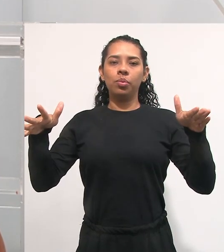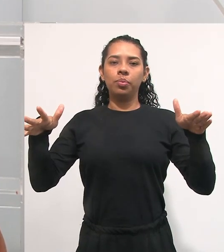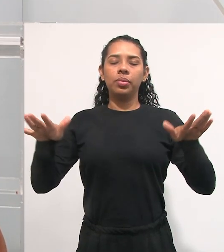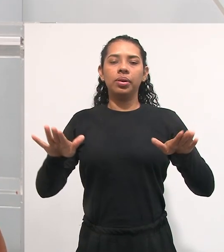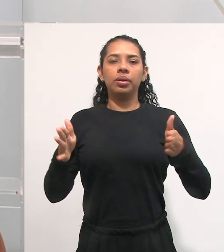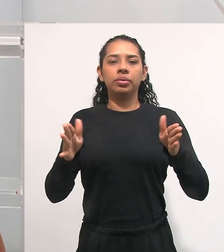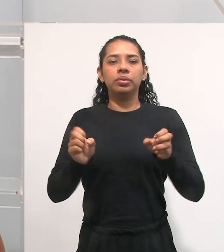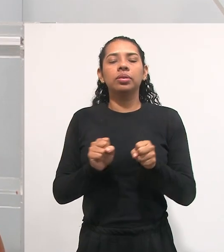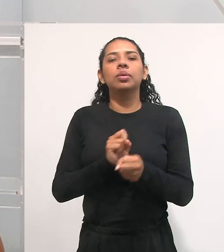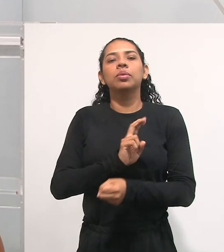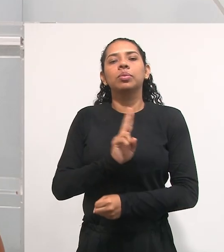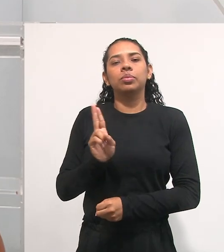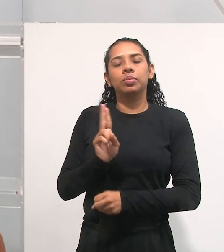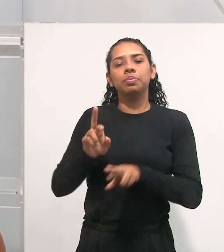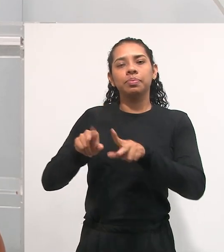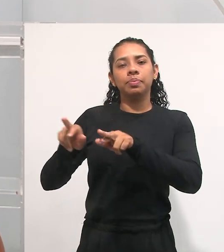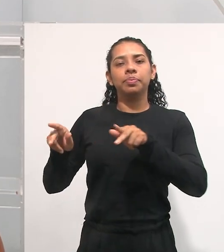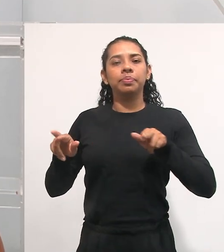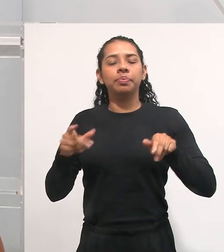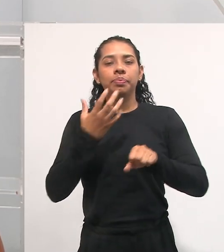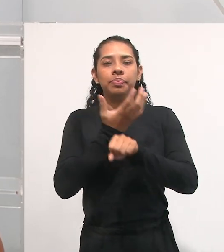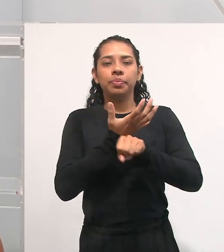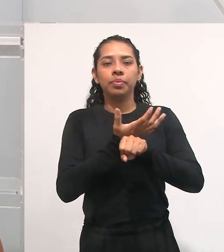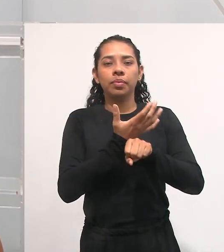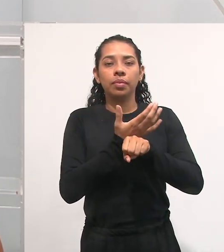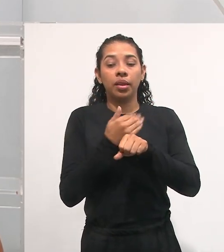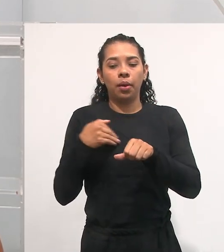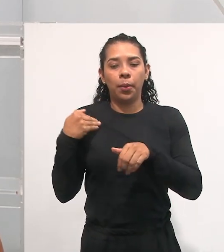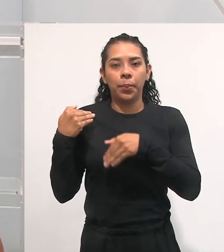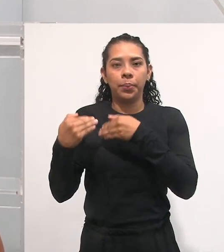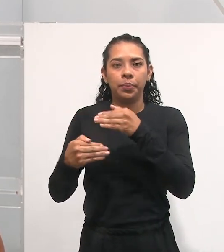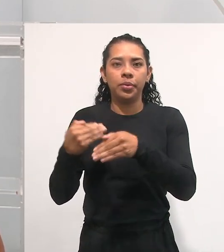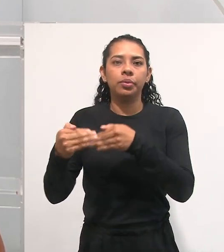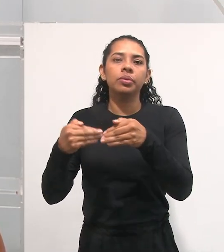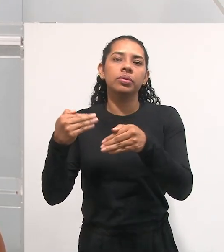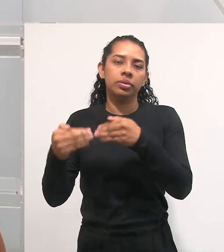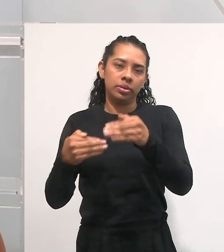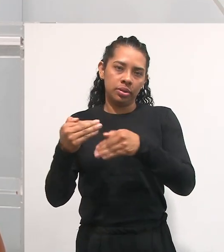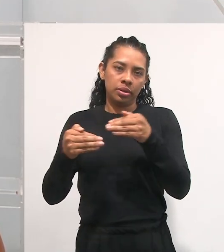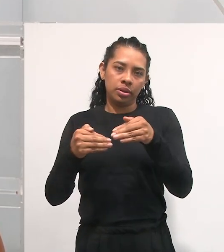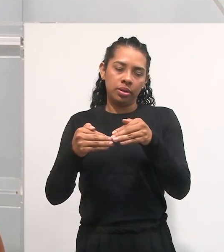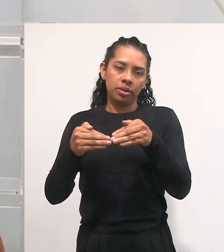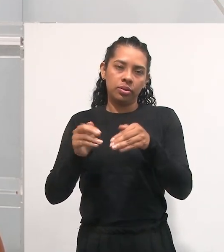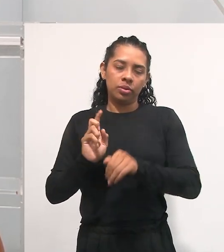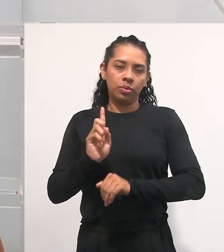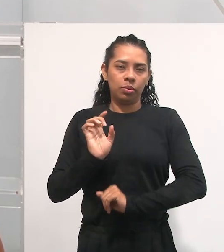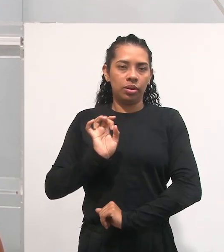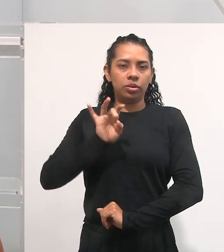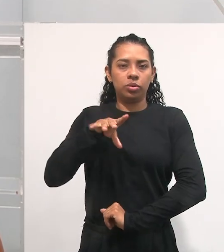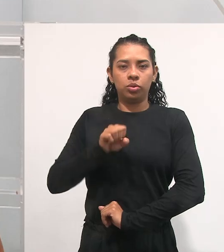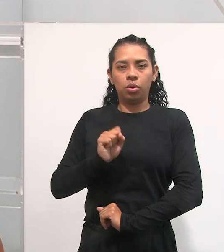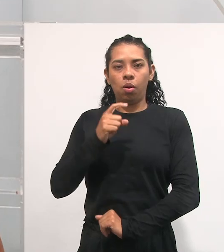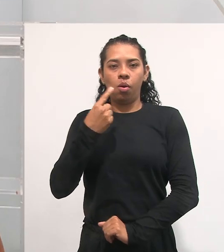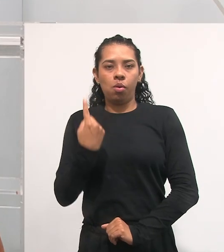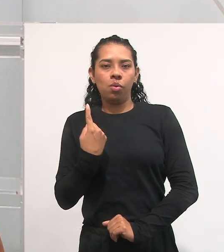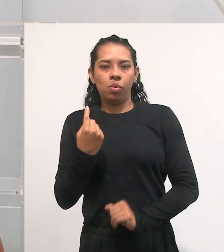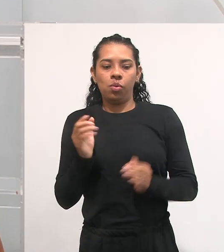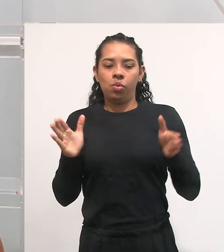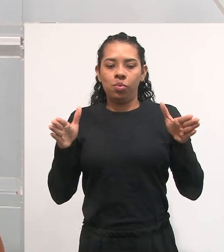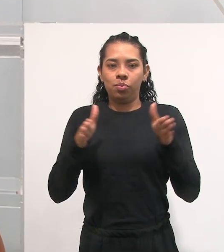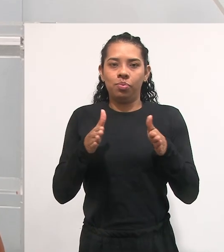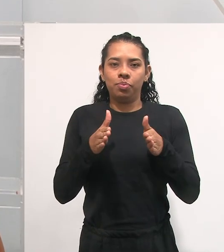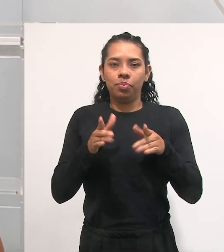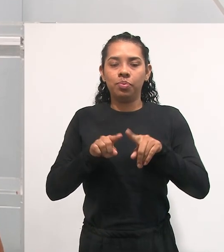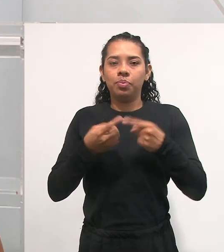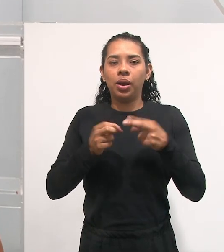nossa jornada são processos avaliativos, porque engloba mais do que um momento, um dado momento, um momento estanque. E eu